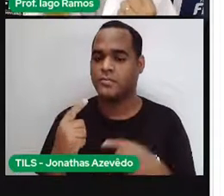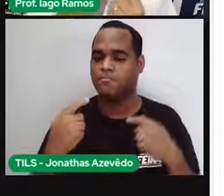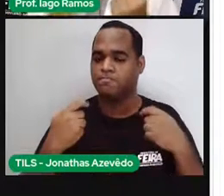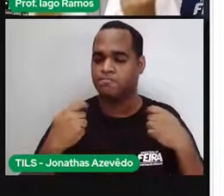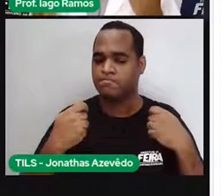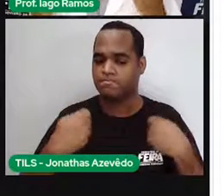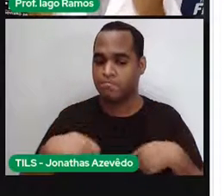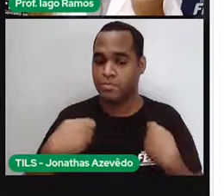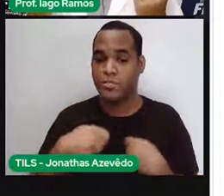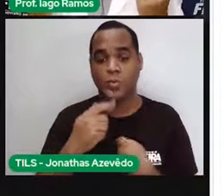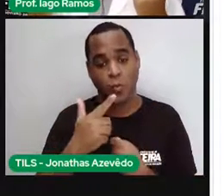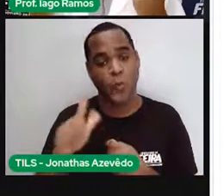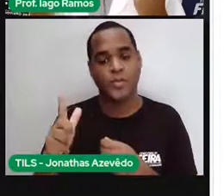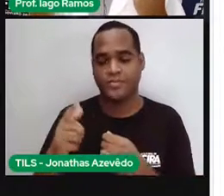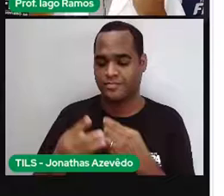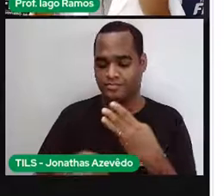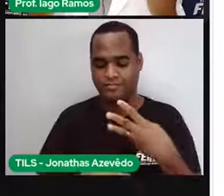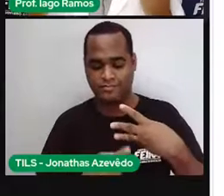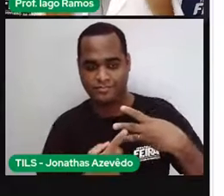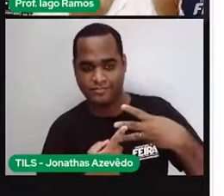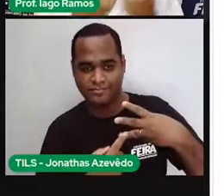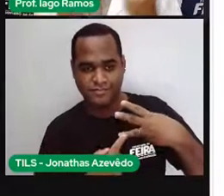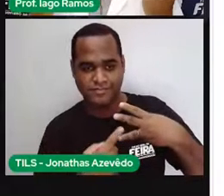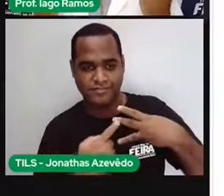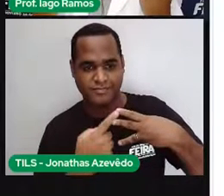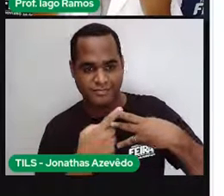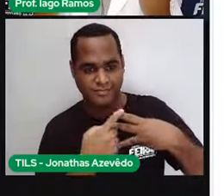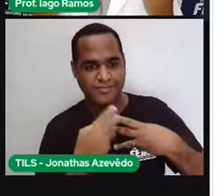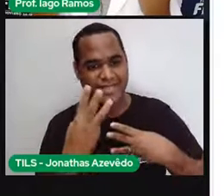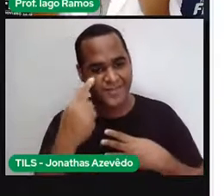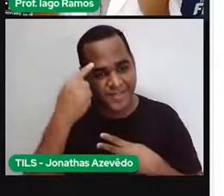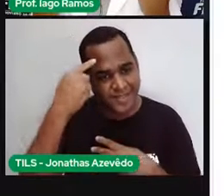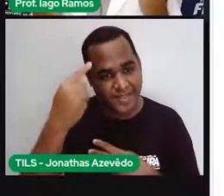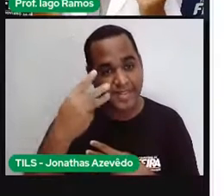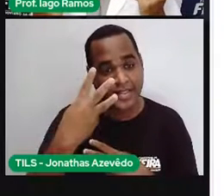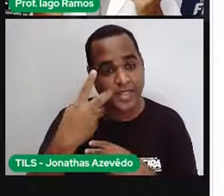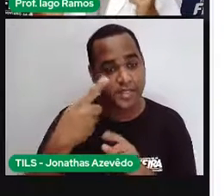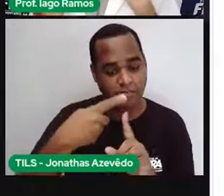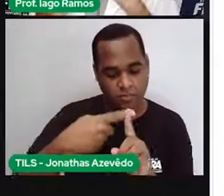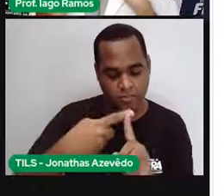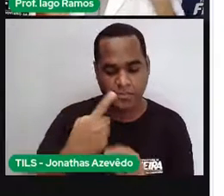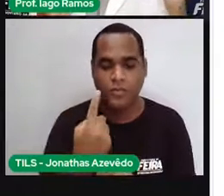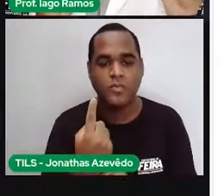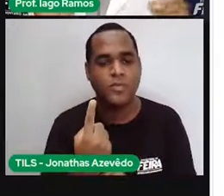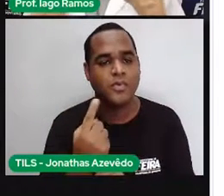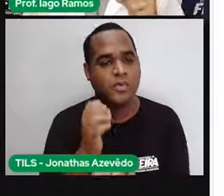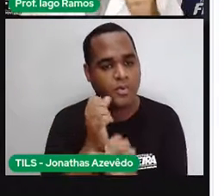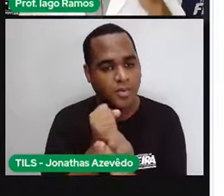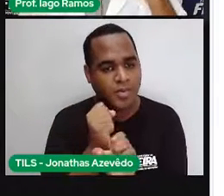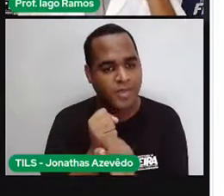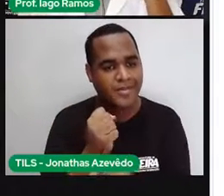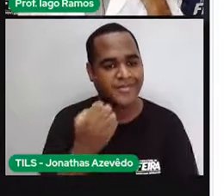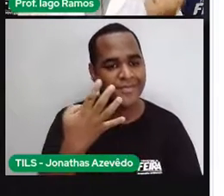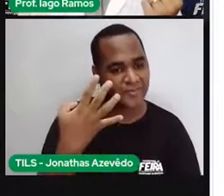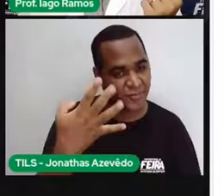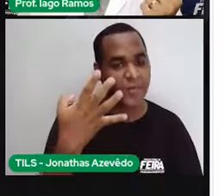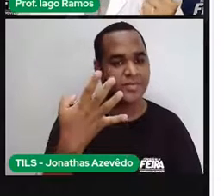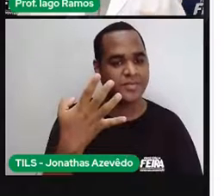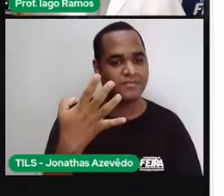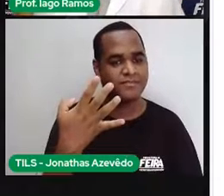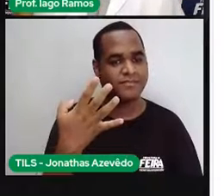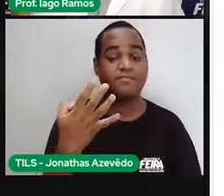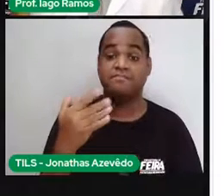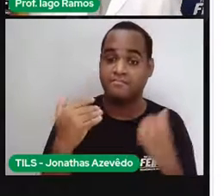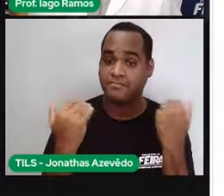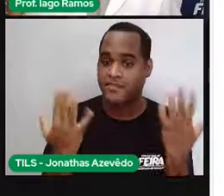acontecer nas outras três. Três mais um, quatro voltas. Então, eu posso calcular a quantidade de metros para uma volta